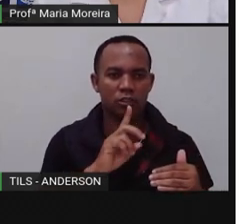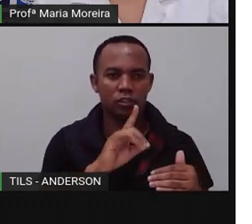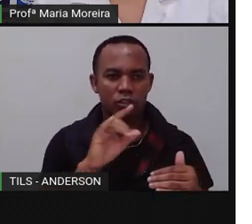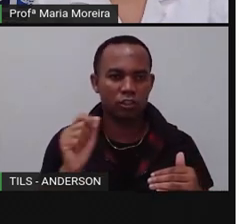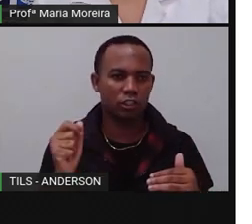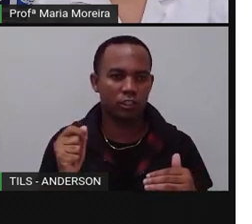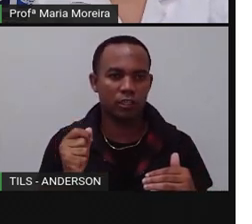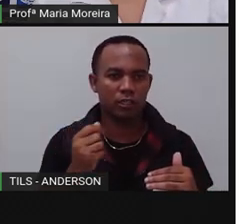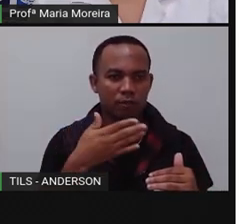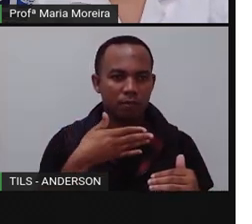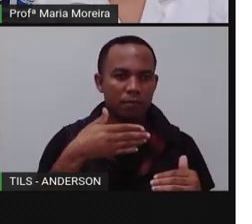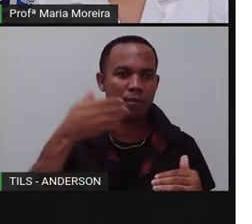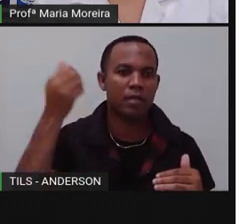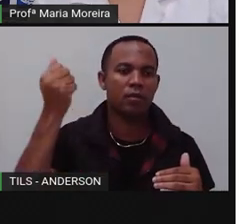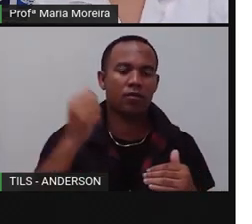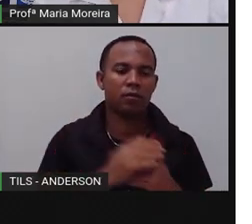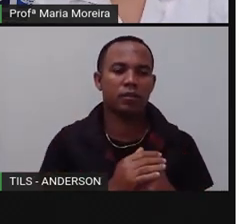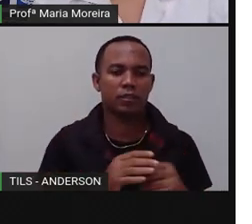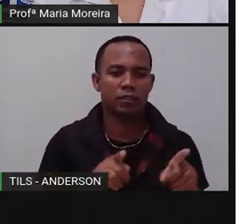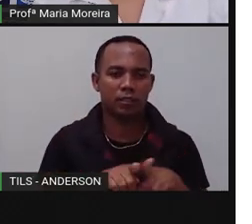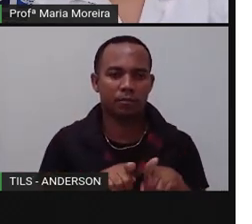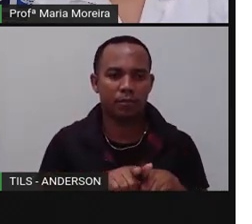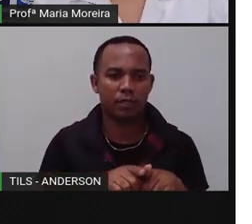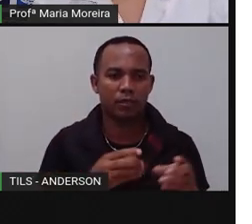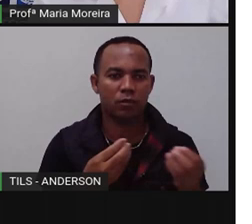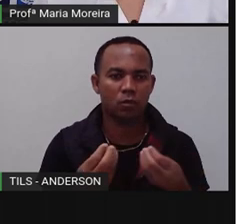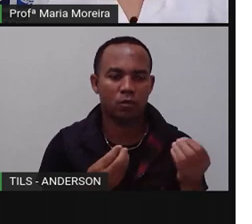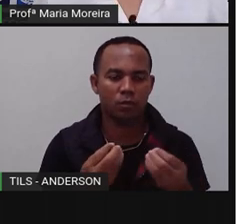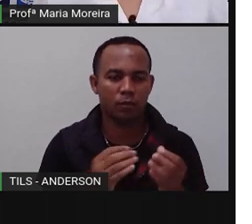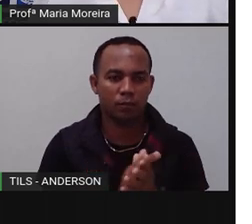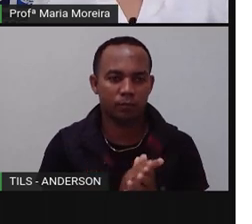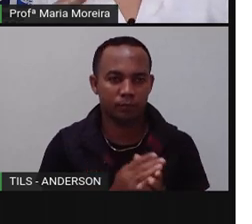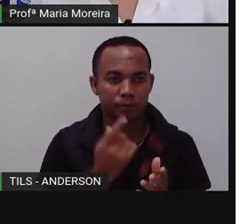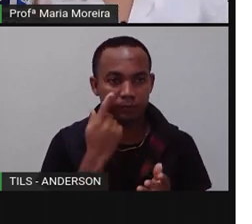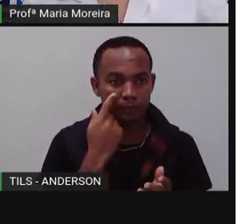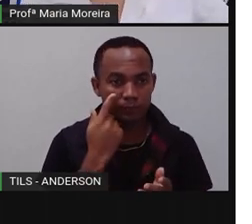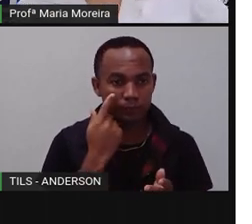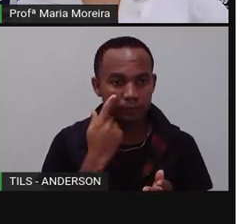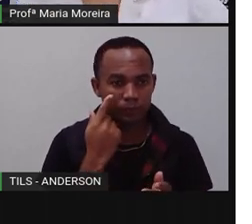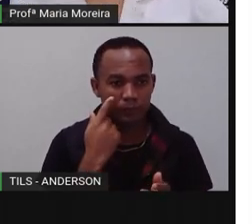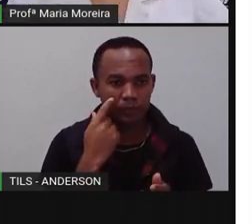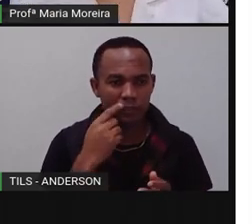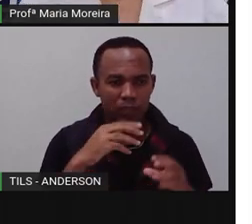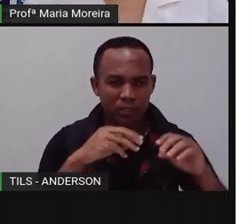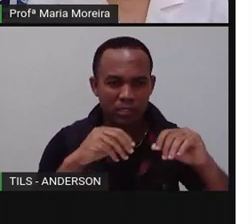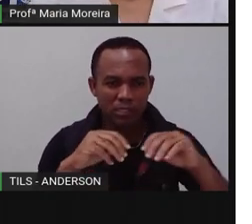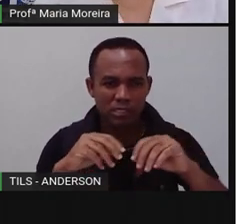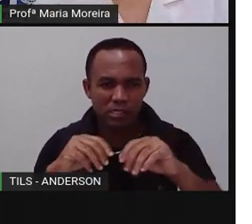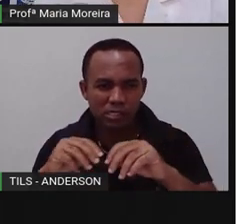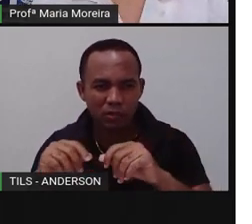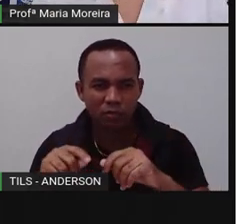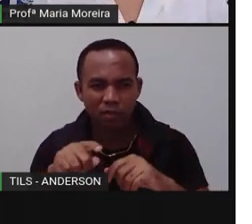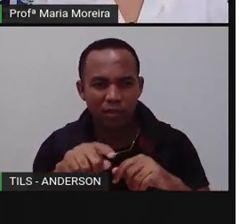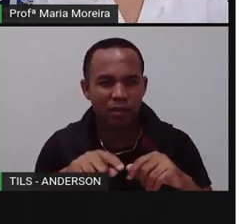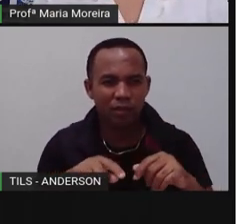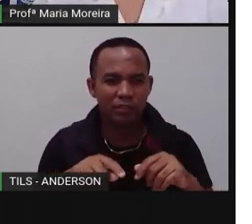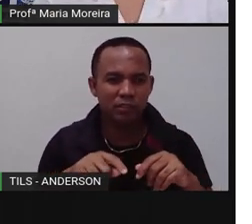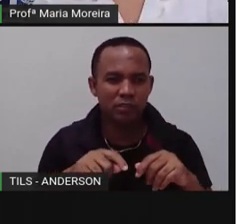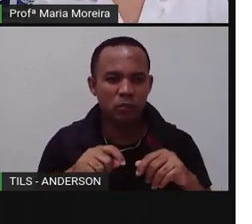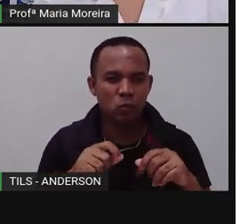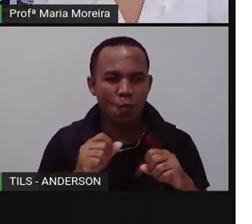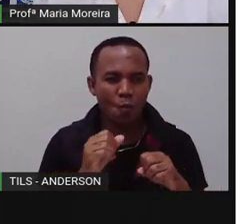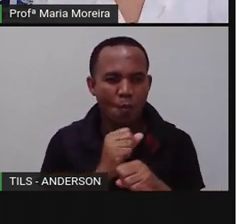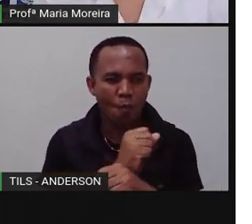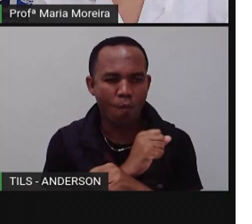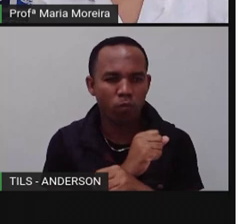riqueza e magnitude, né? Então, para aí, clima árido e seco, desertos lá, próximo,